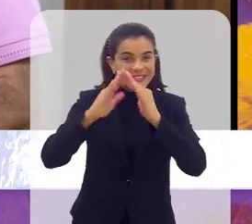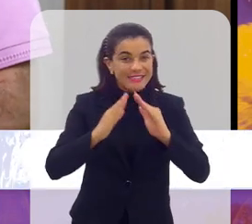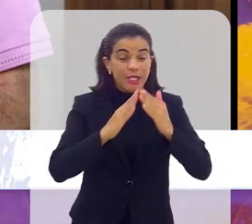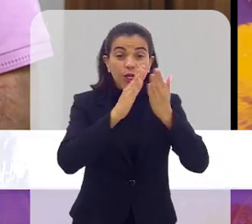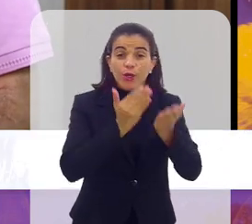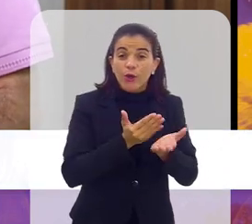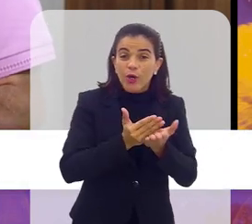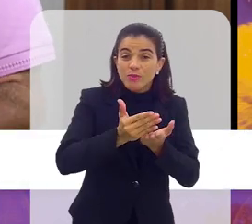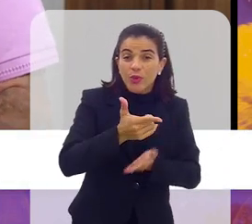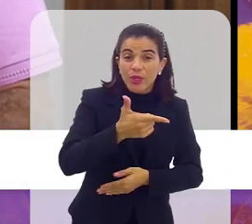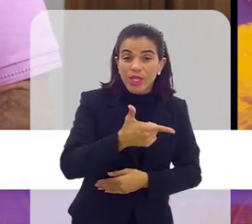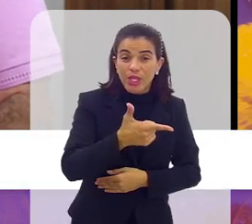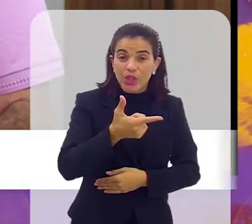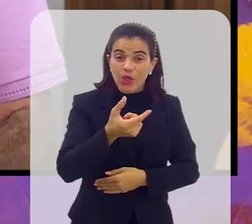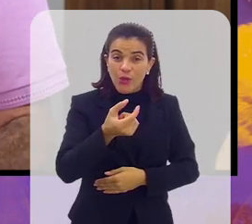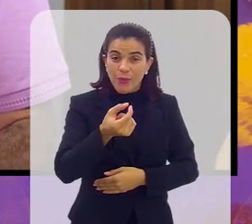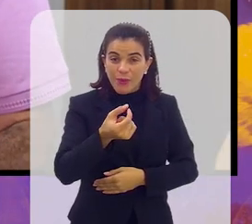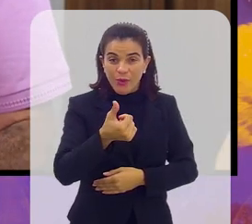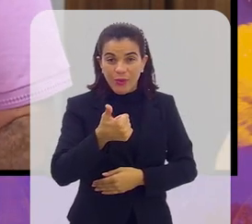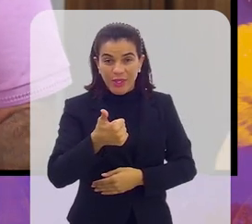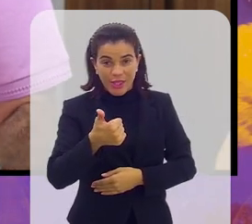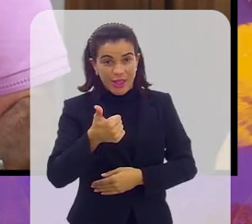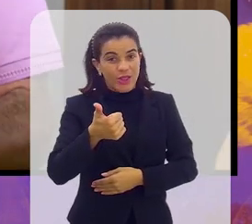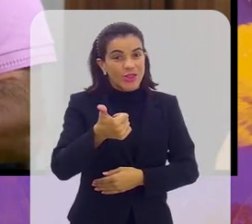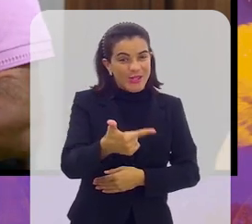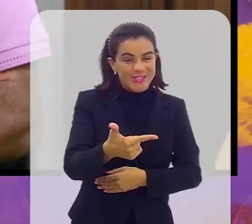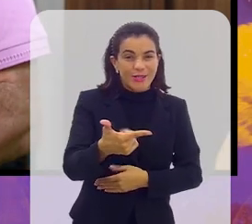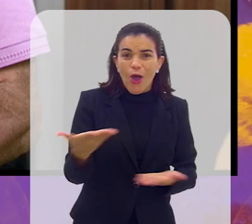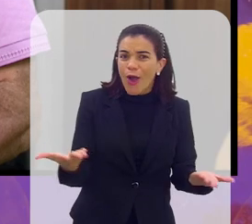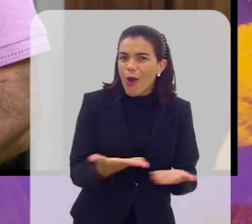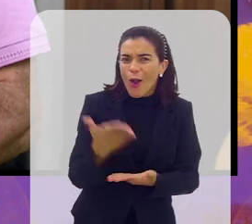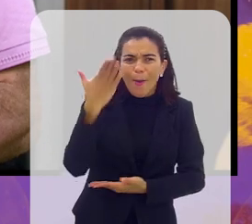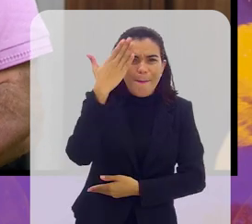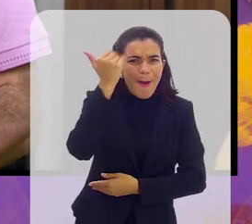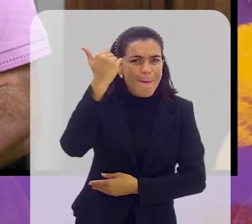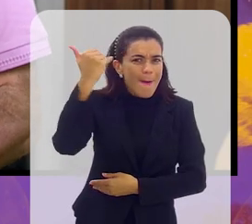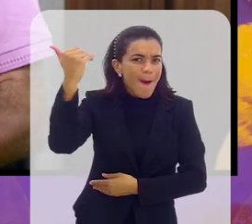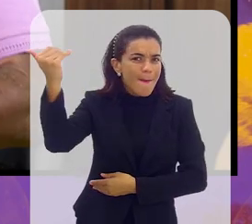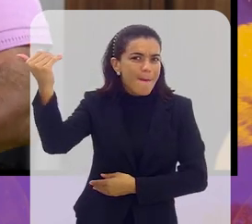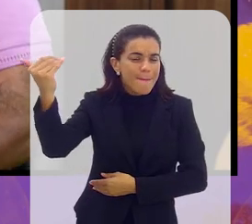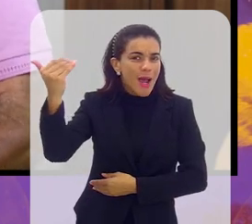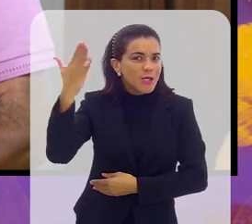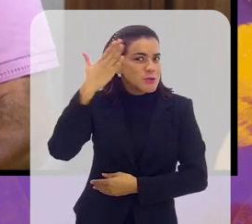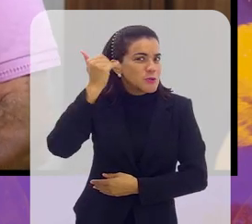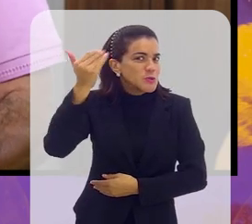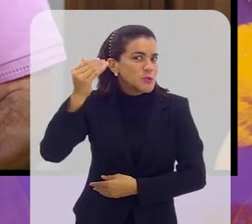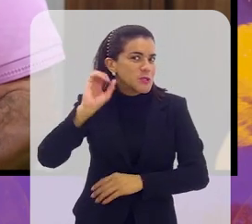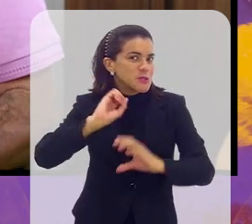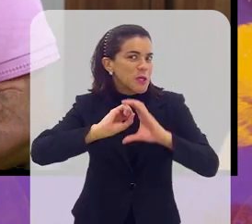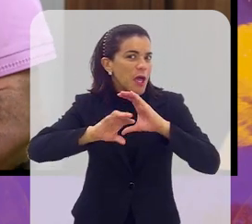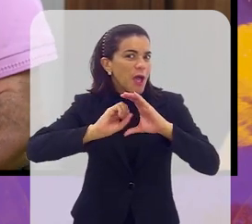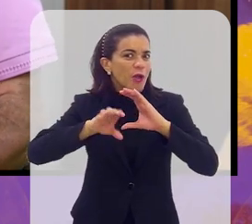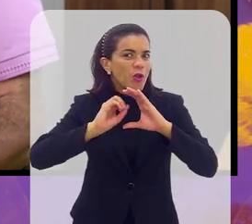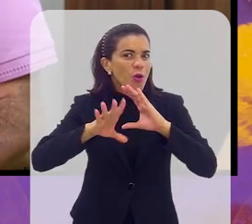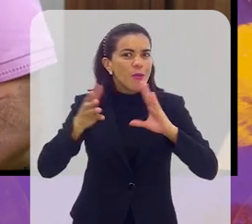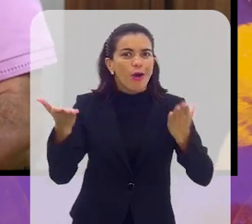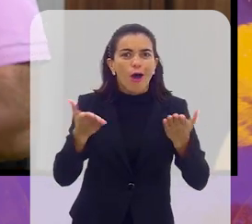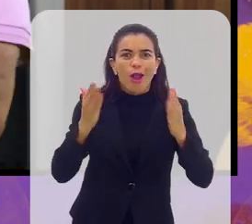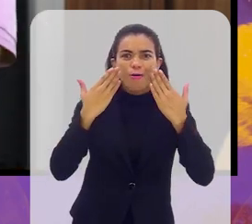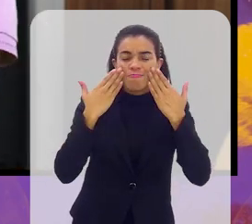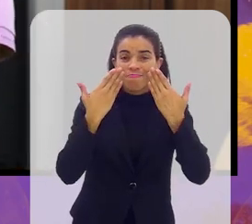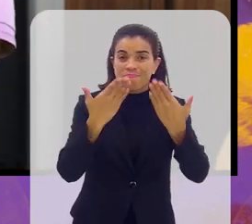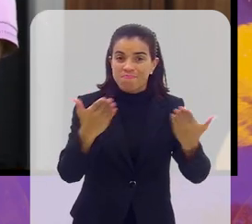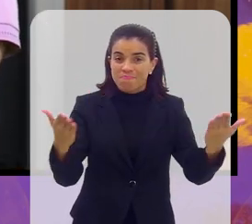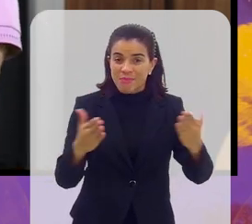2012 e hoje é um sucesso. Tanto é um sucesso que a TV Globo transmite, as finais,